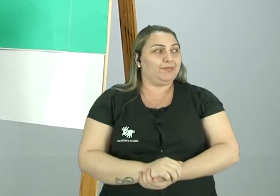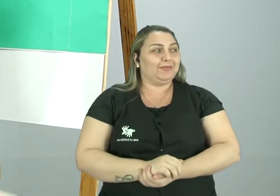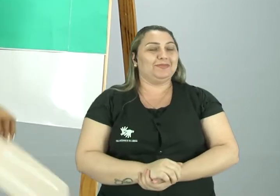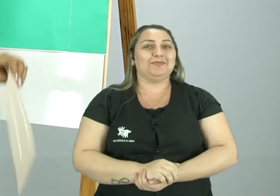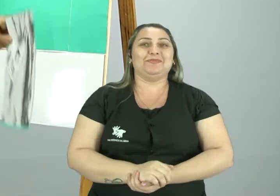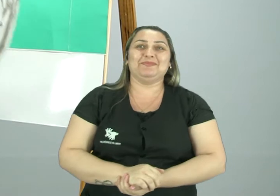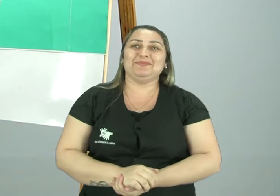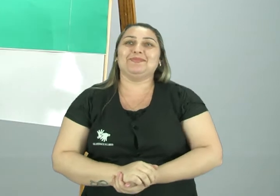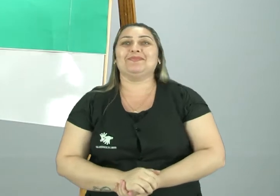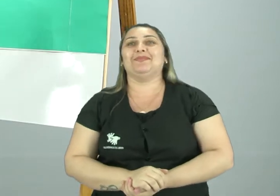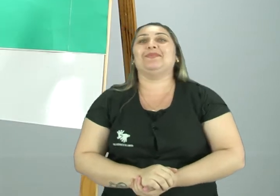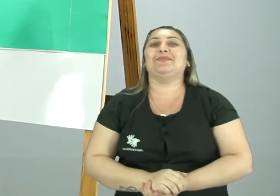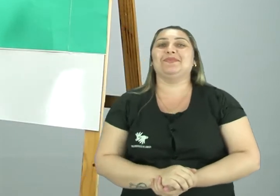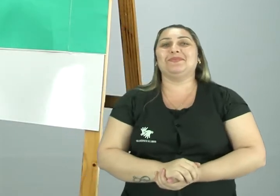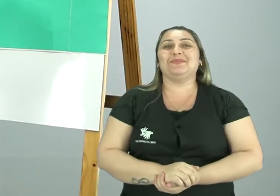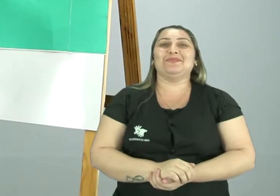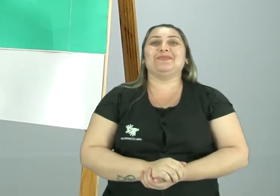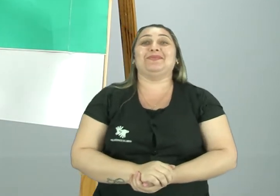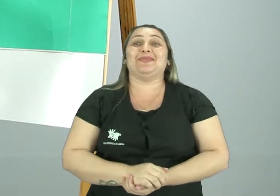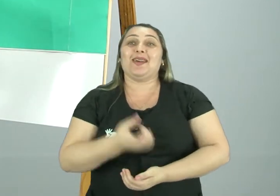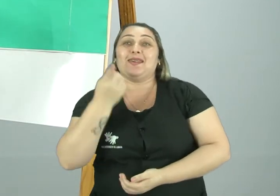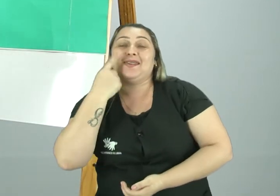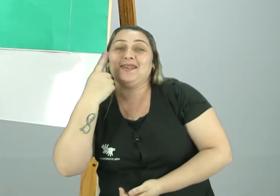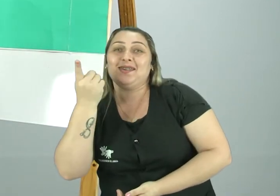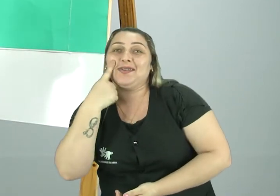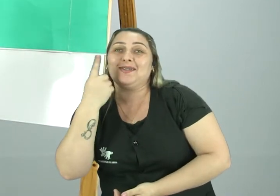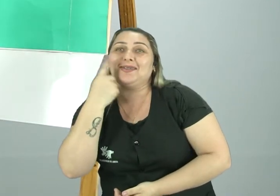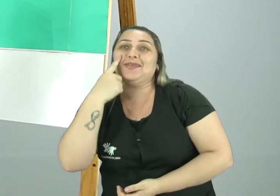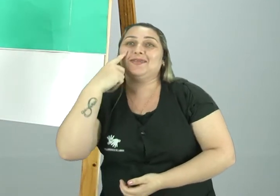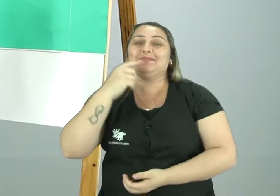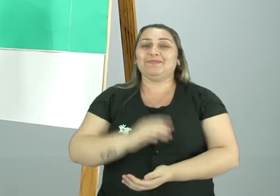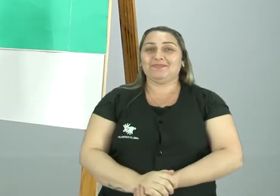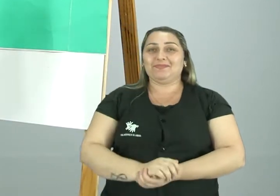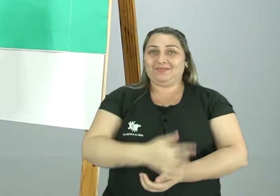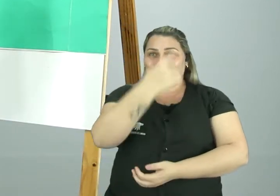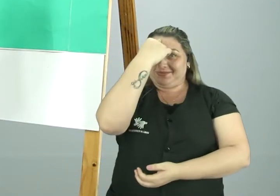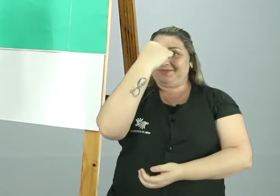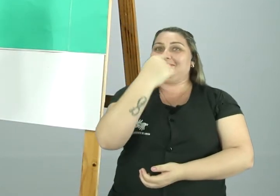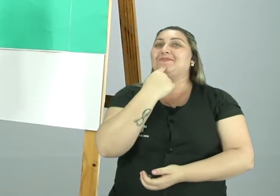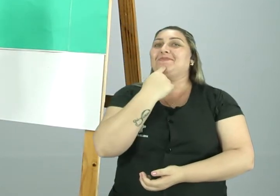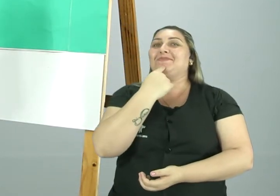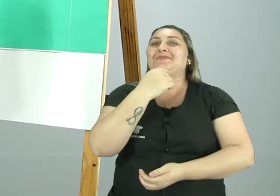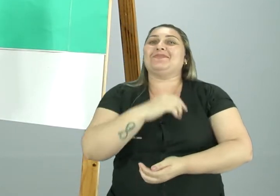Então, olhem aqui esta imagem.